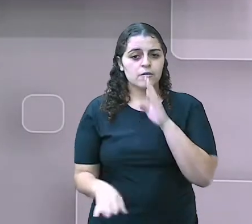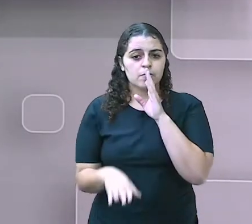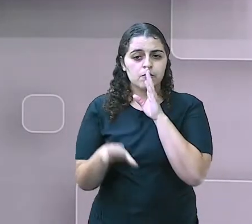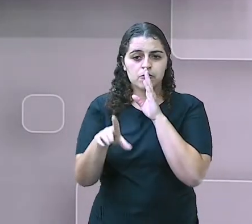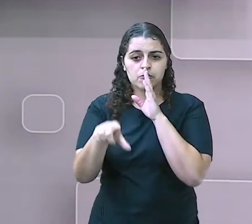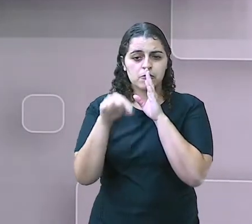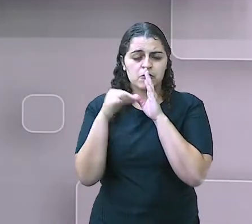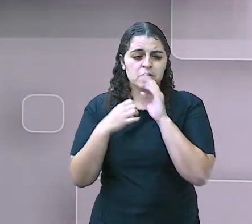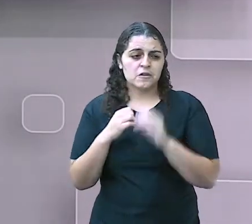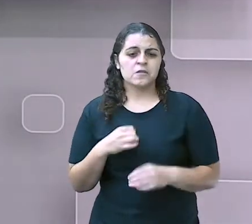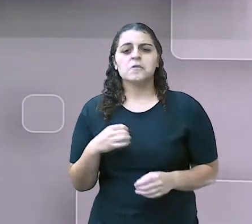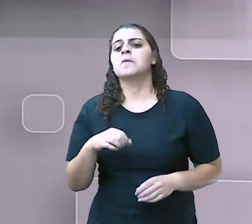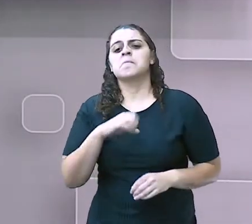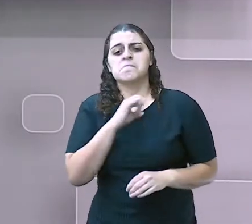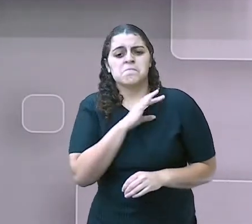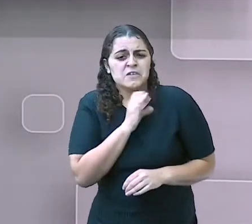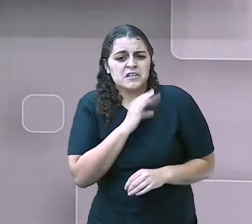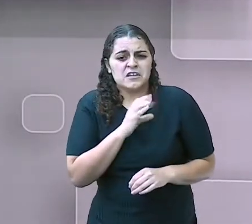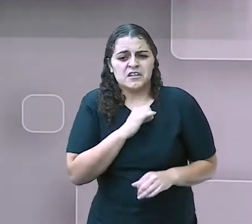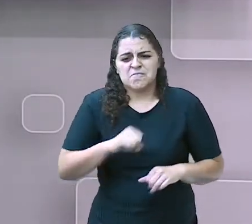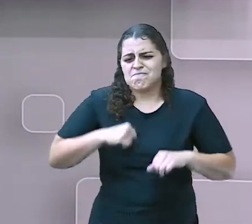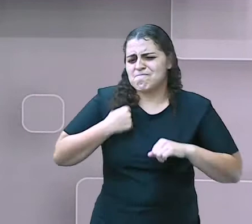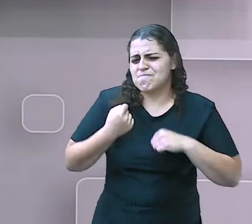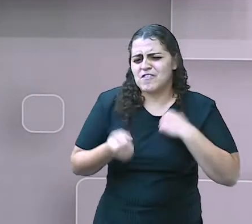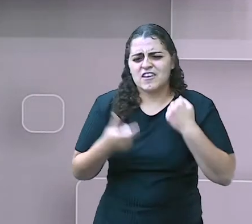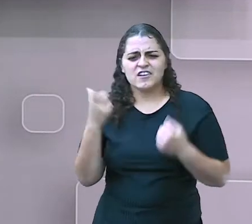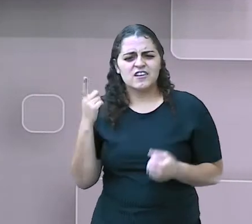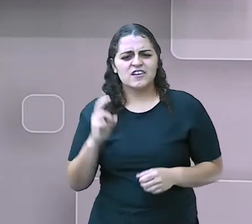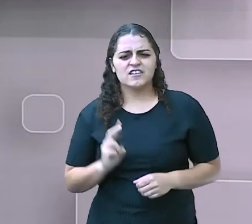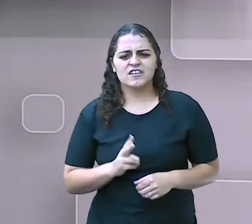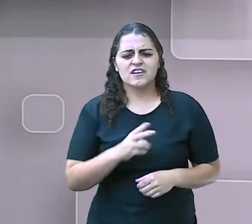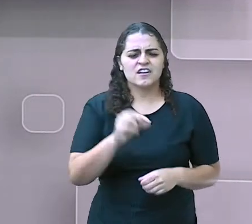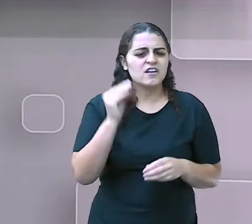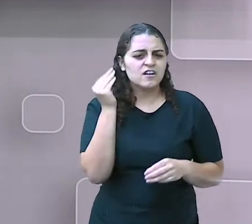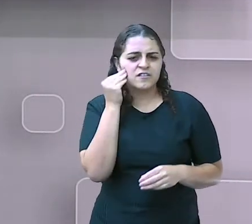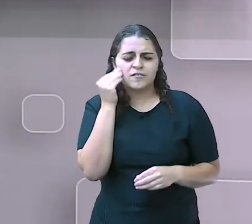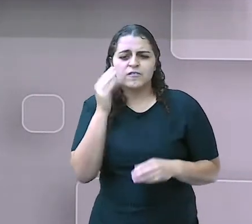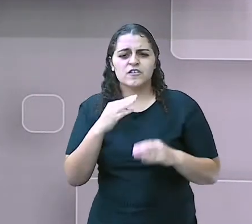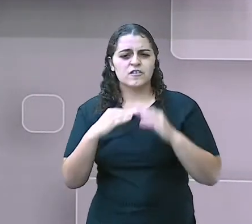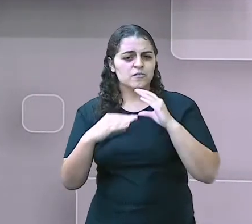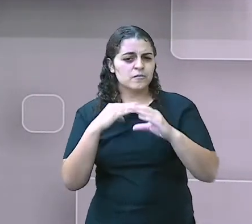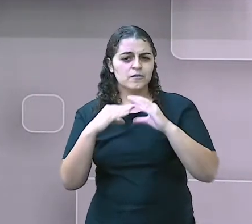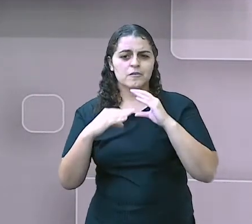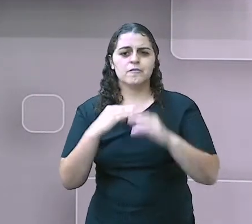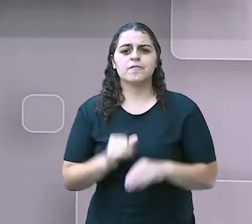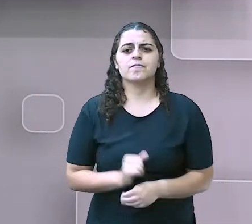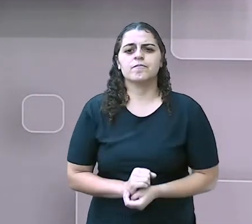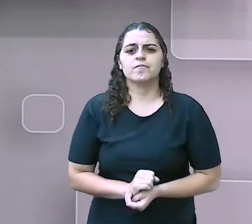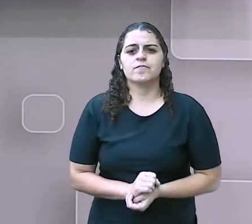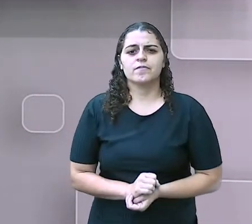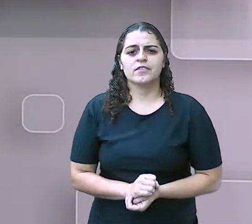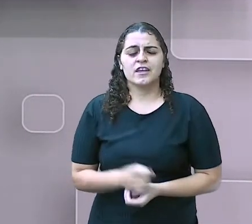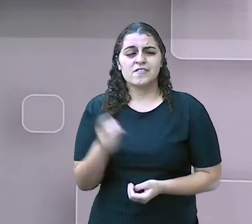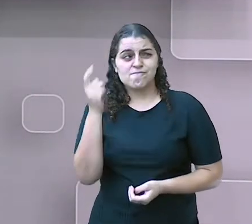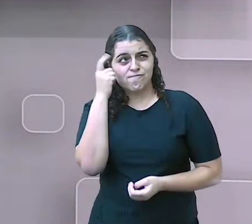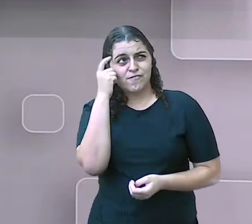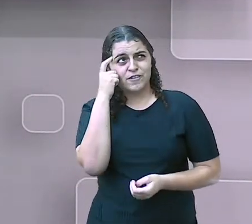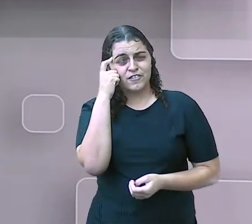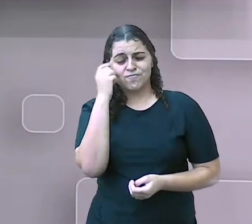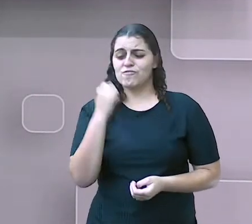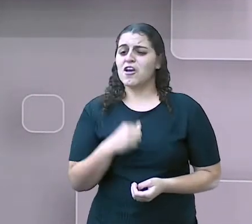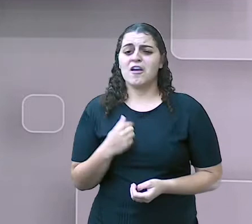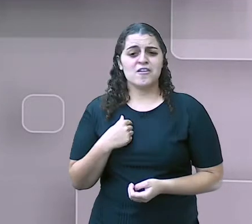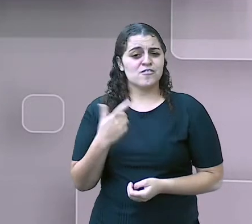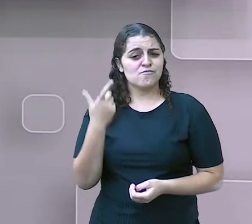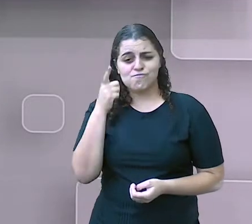pelo medo, pela ansiedade. E todas as vezes que ela precisa estabelecer uma comunicação, isso vem à mente, eu não vou conseguir.